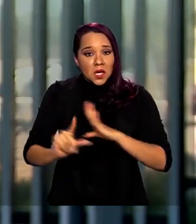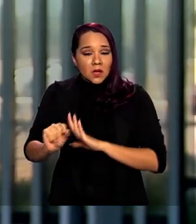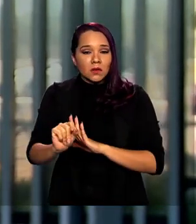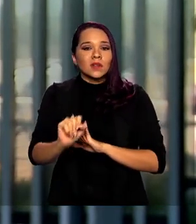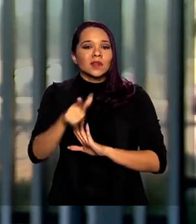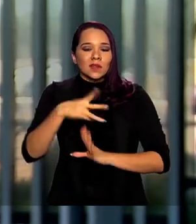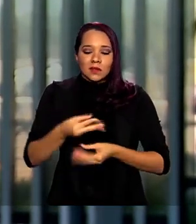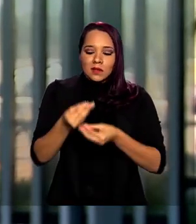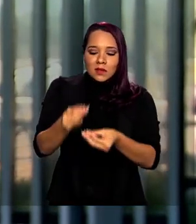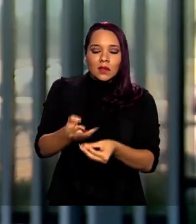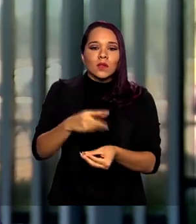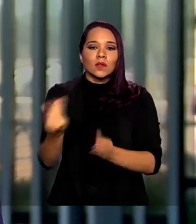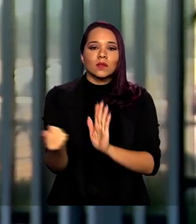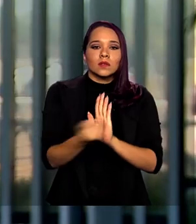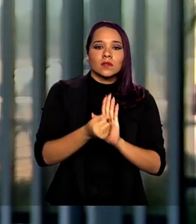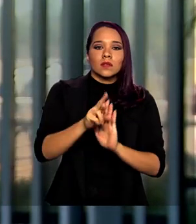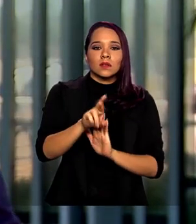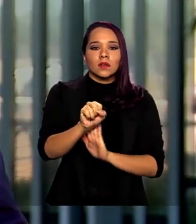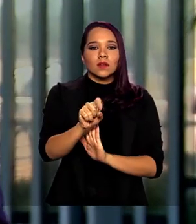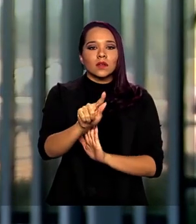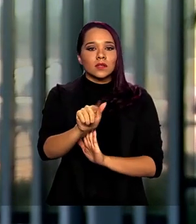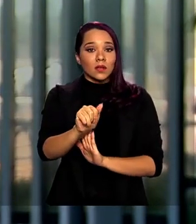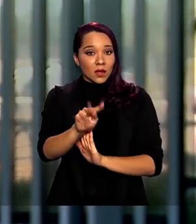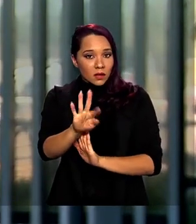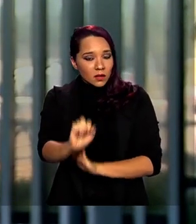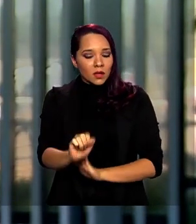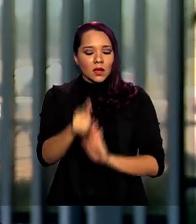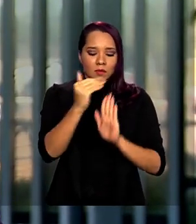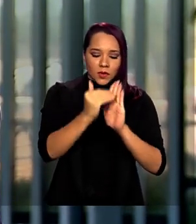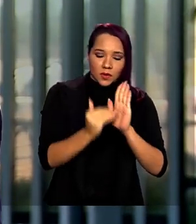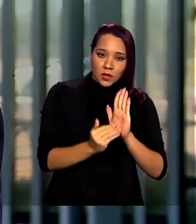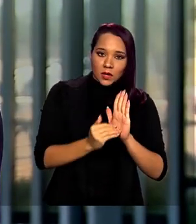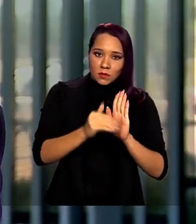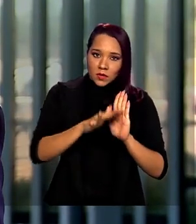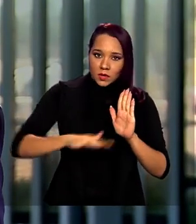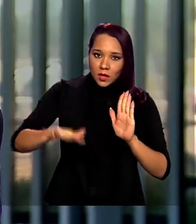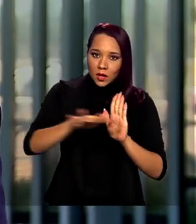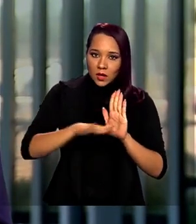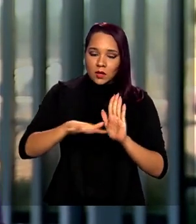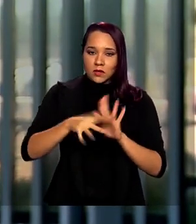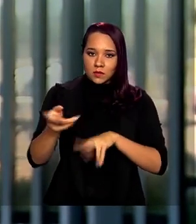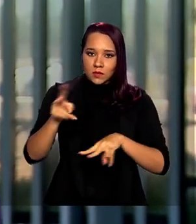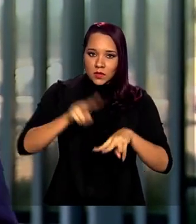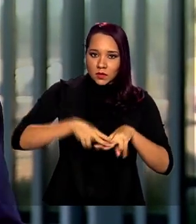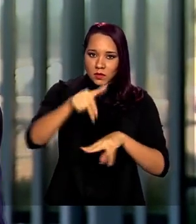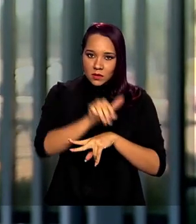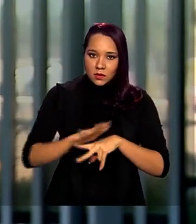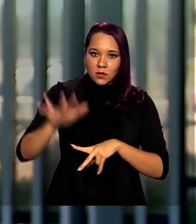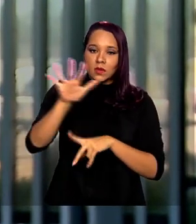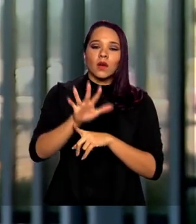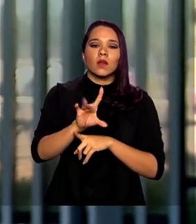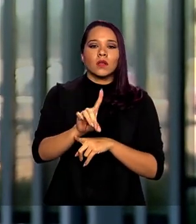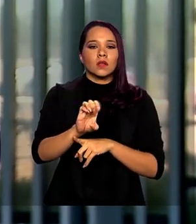governo federal o selo resgata. O programa do Departamento Penitenciário Nacional, o DEPEN, está na